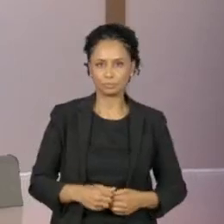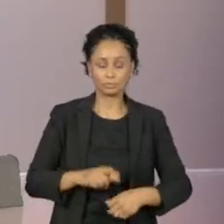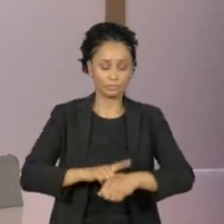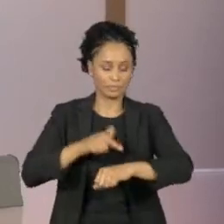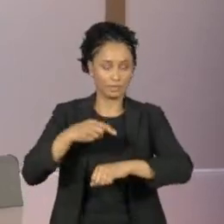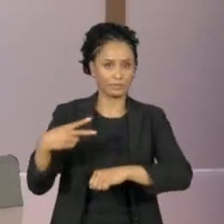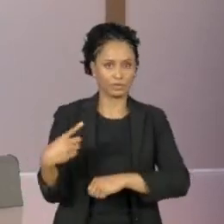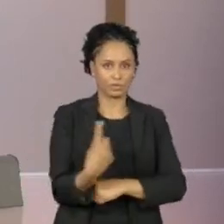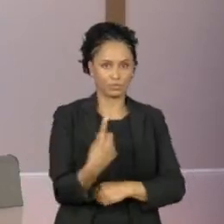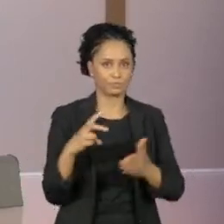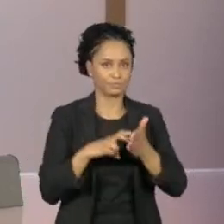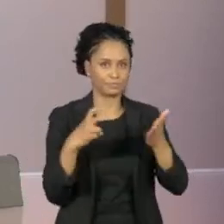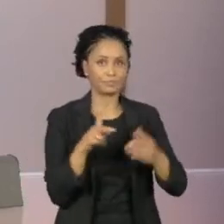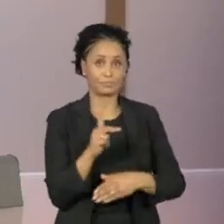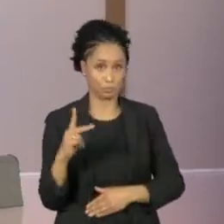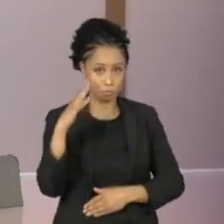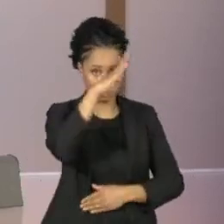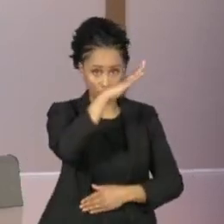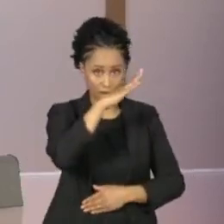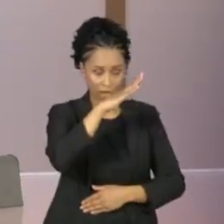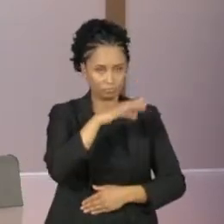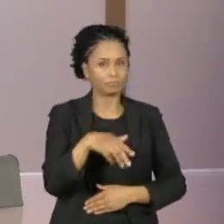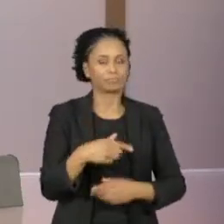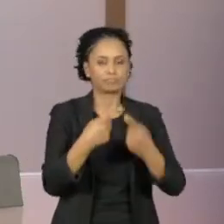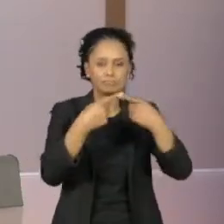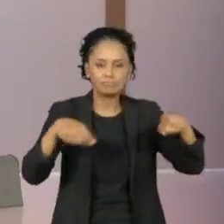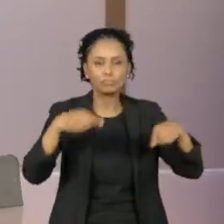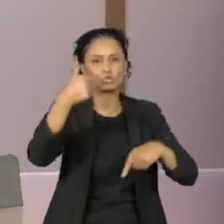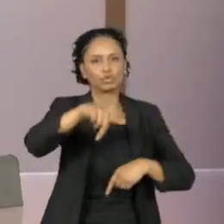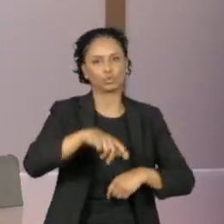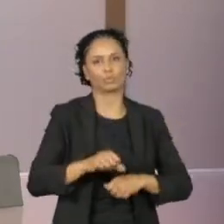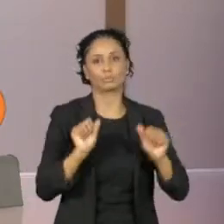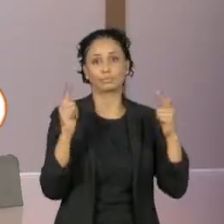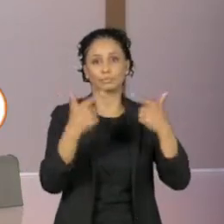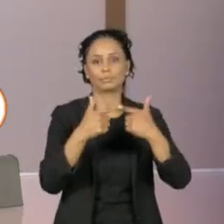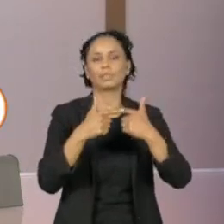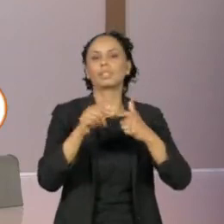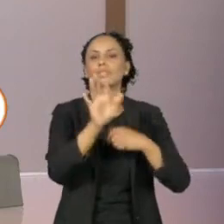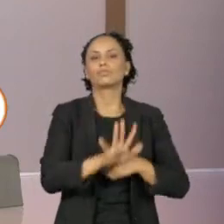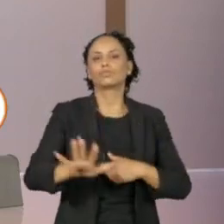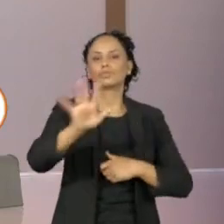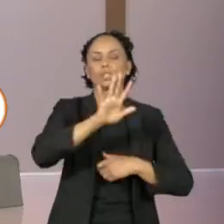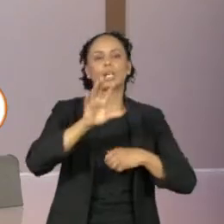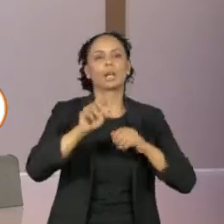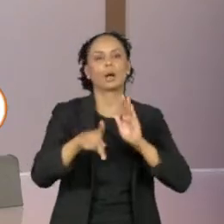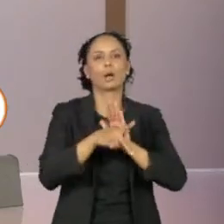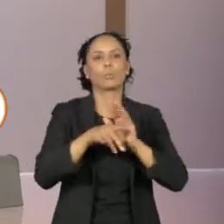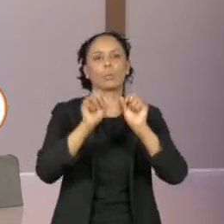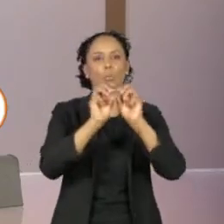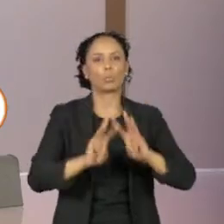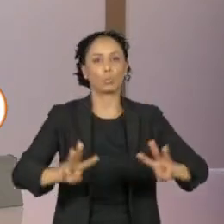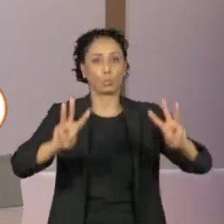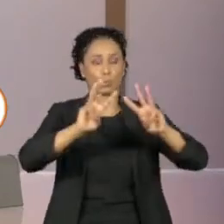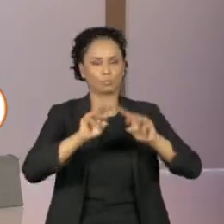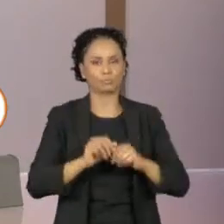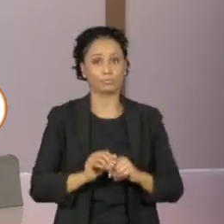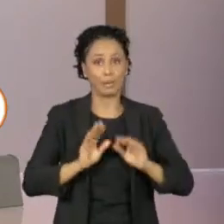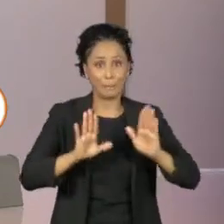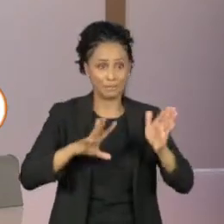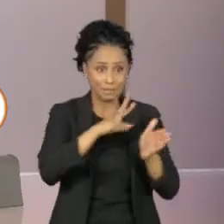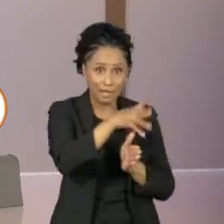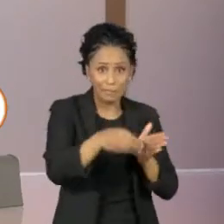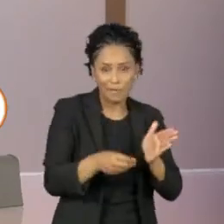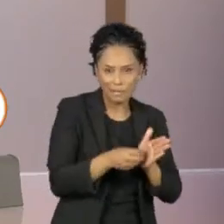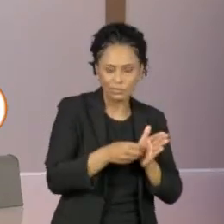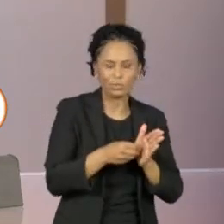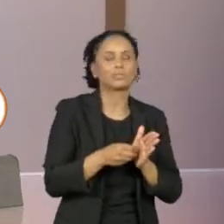O presidente Bolsonaro abre daqui a pouco, pela quarta vez, a Assembleia Geral da ONU. Nos últimos três anos, a Amazônia esteve presente no discurso